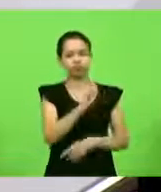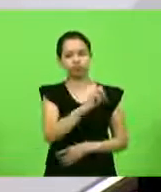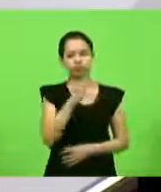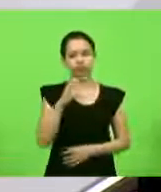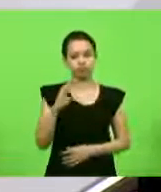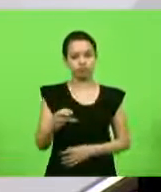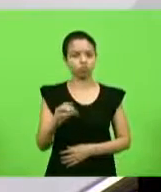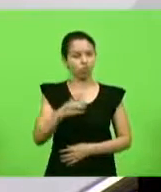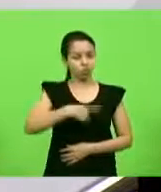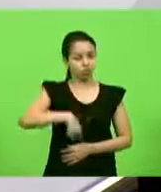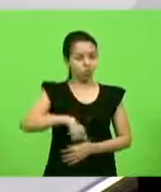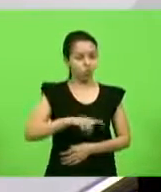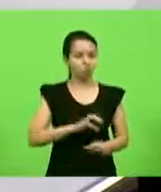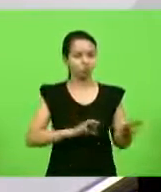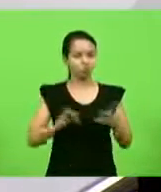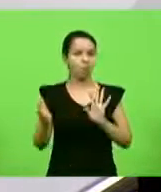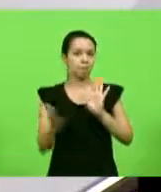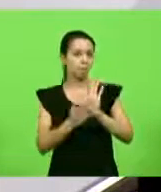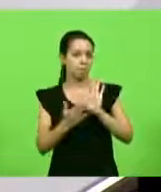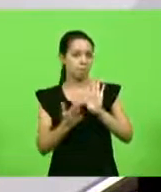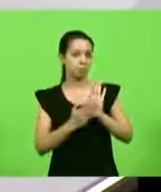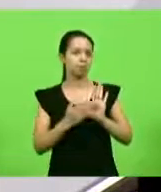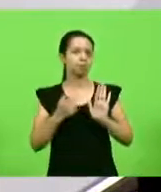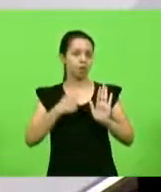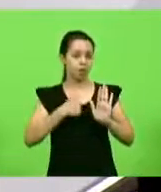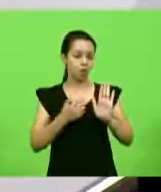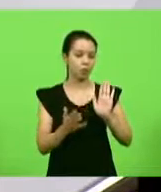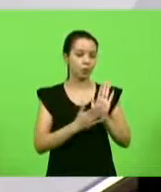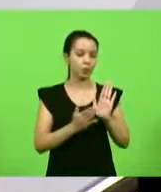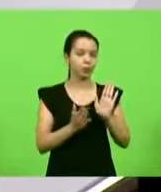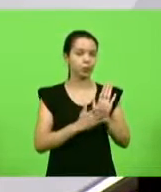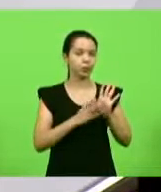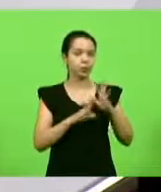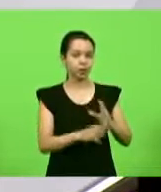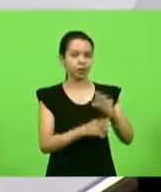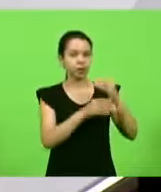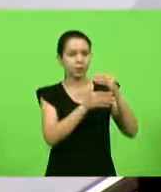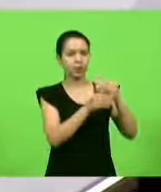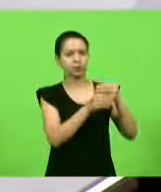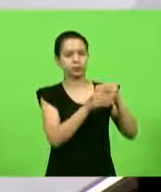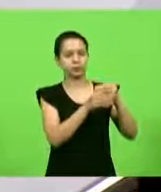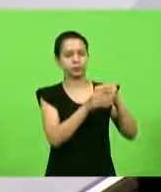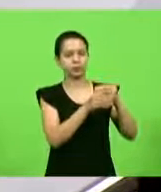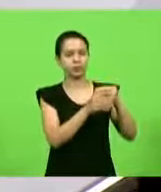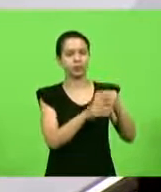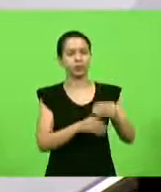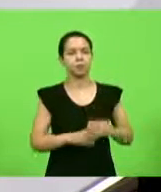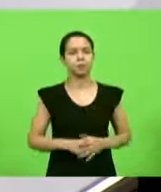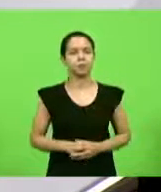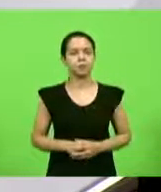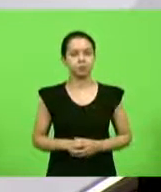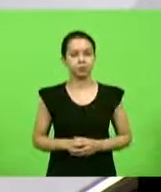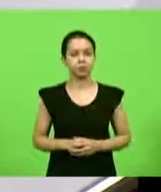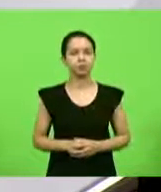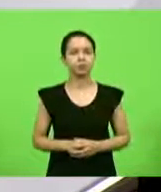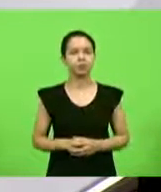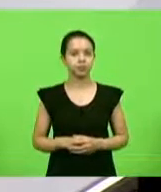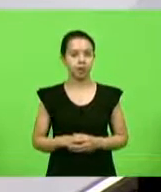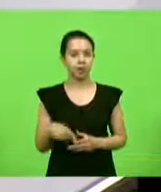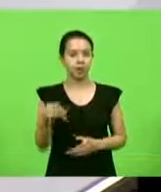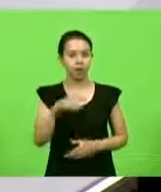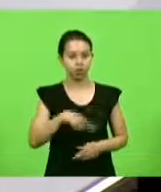E nós propusemos, eu propus esta emenda para ser contemplada nesse projeto